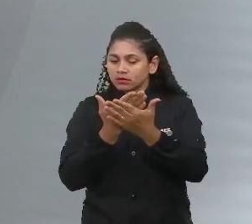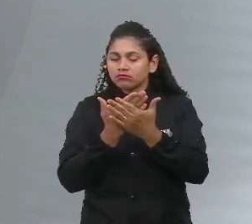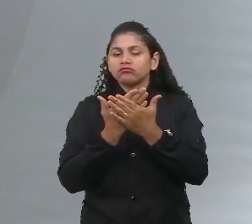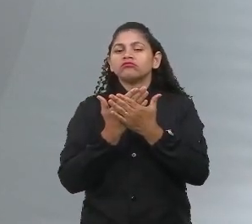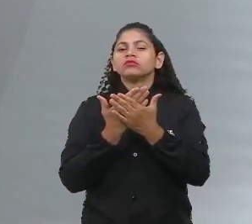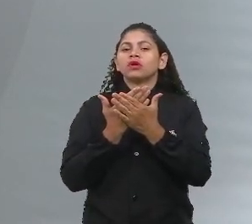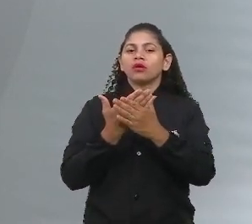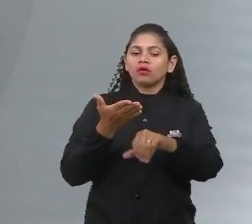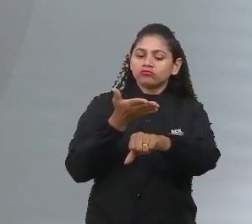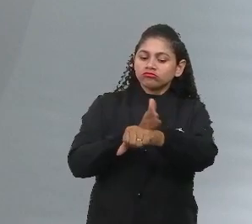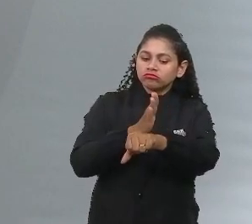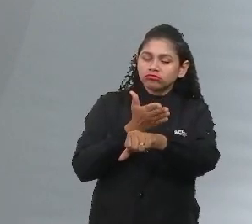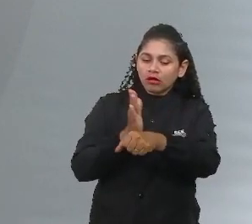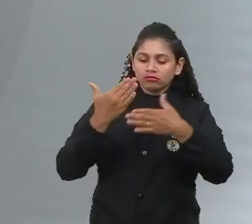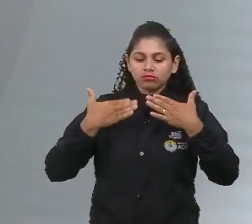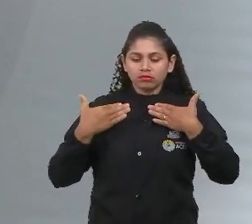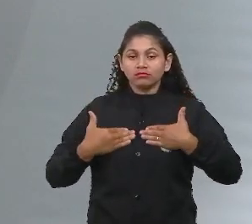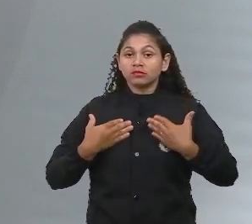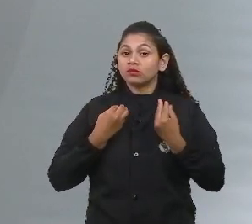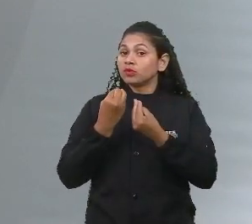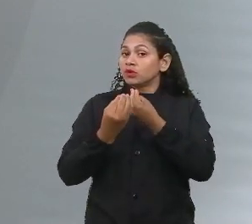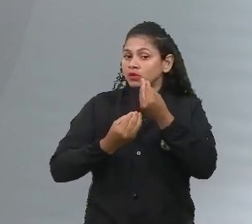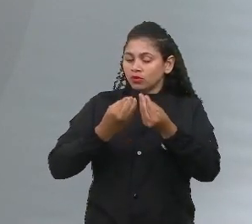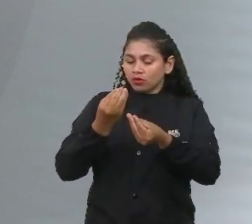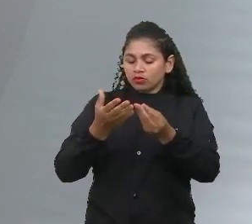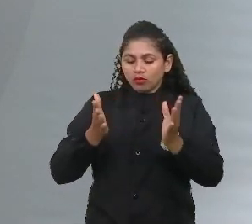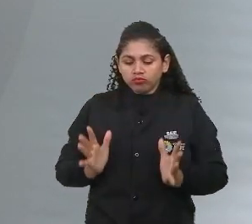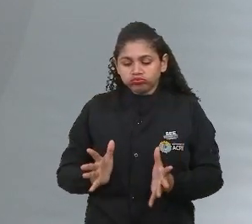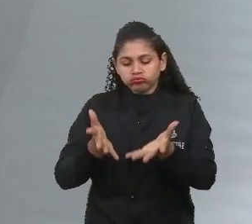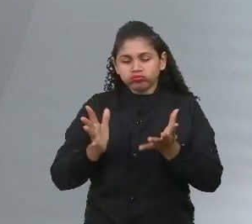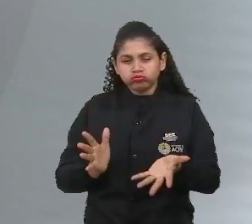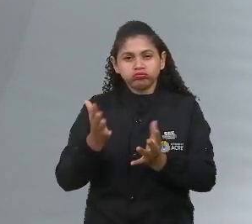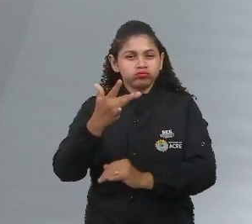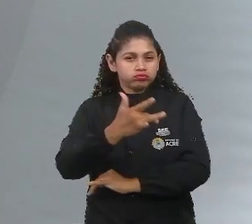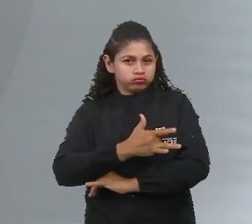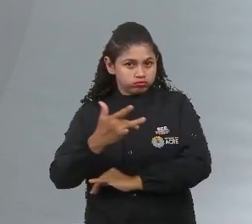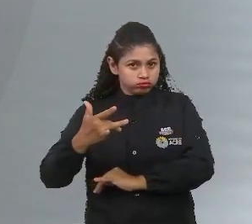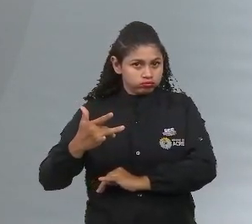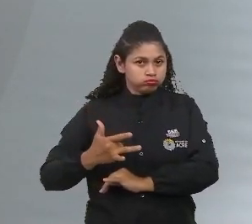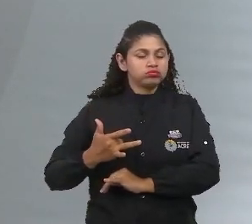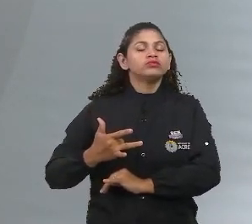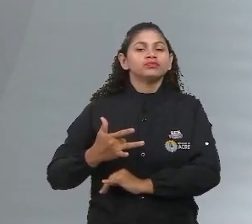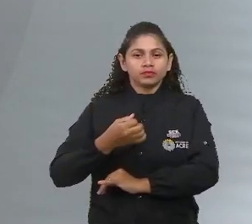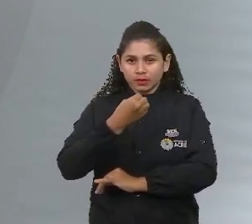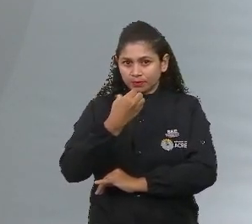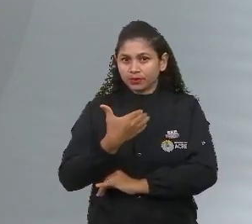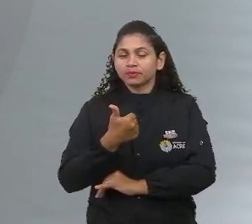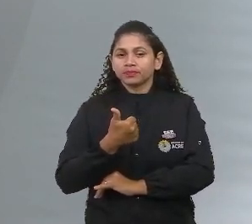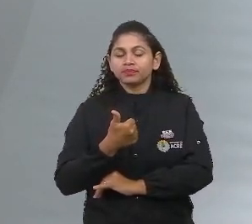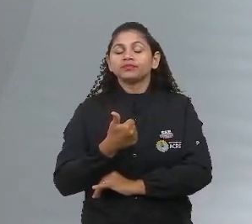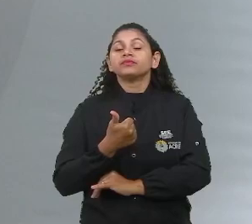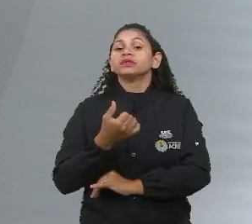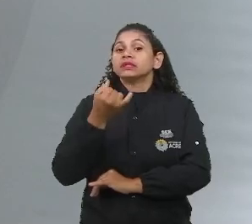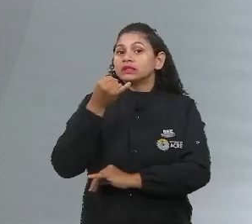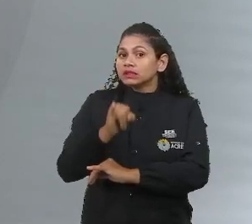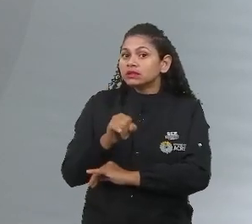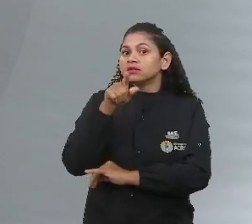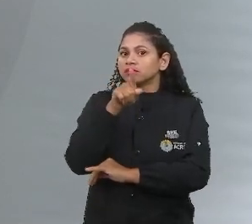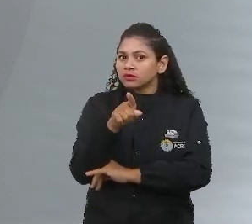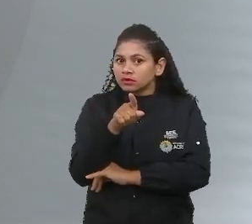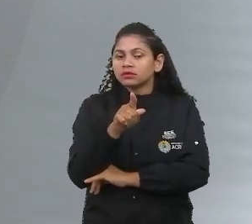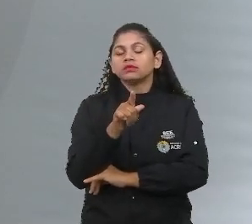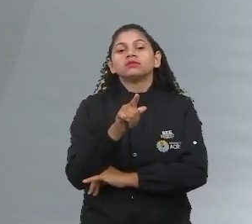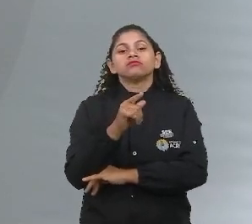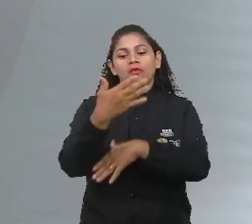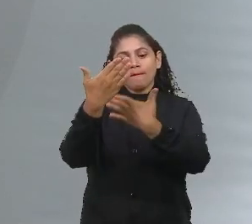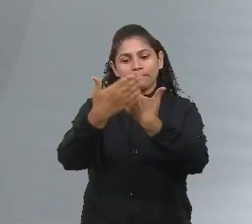desenvolvidas e como elas vão colaborar e contribuir para isso. Aqui, eu já deixei um gráfico, se você vai fazer o Enem, que você sei que você vai fazer, tem